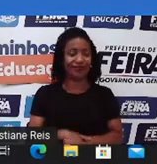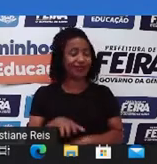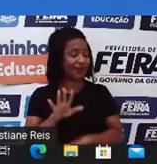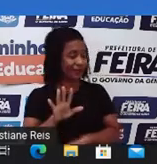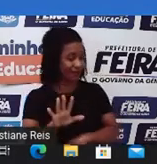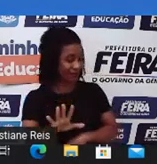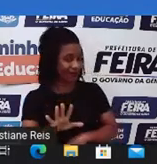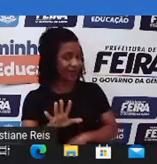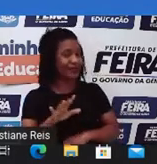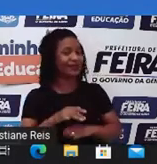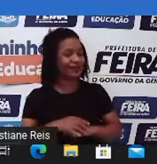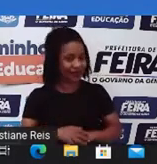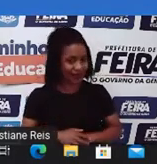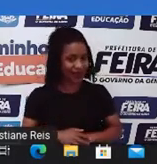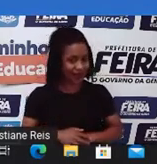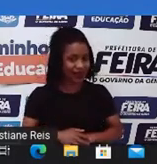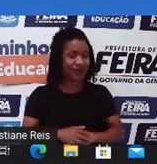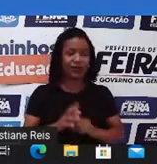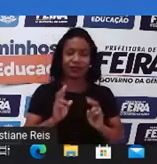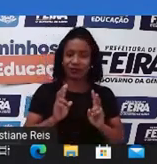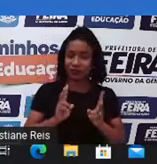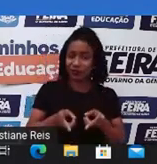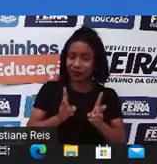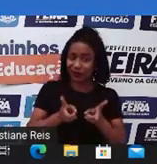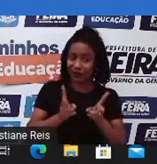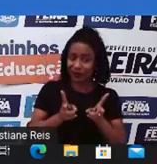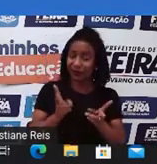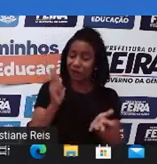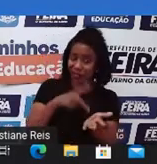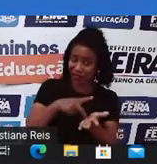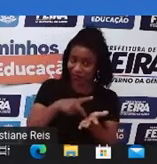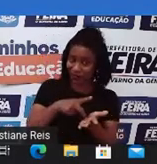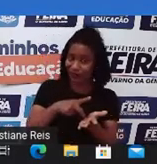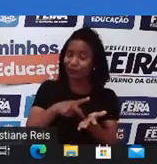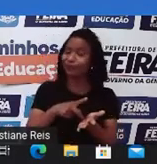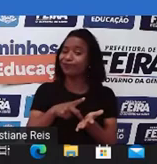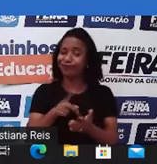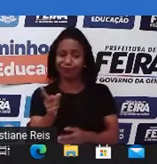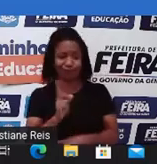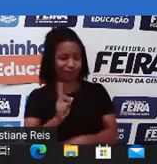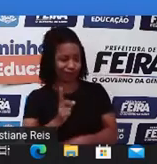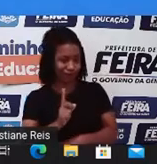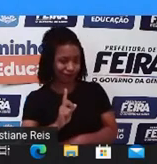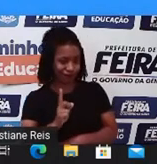Mas as coisas nem sempre são o que parecem. Não é verdade?